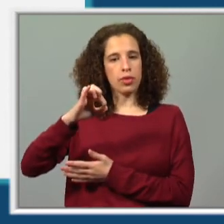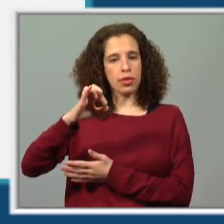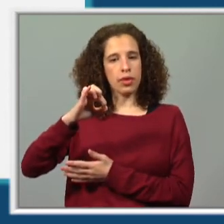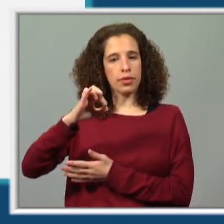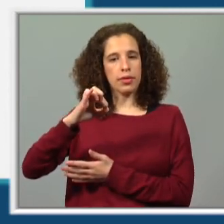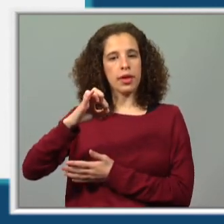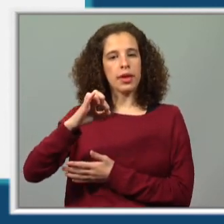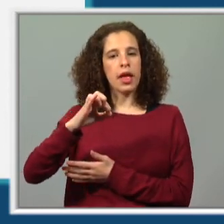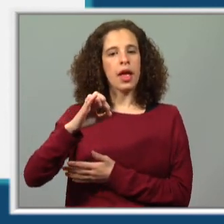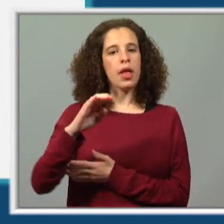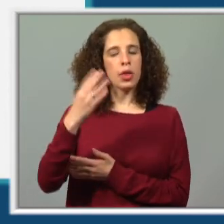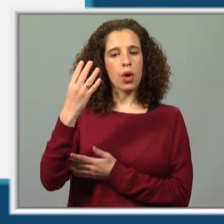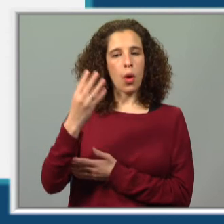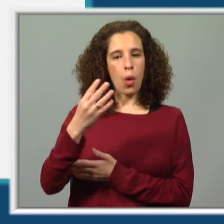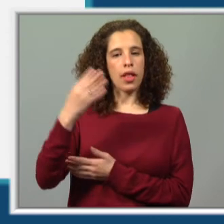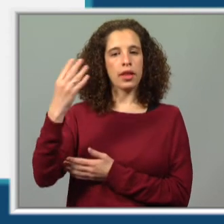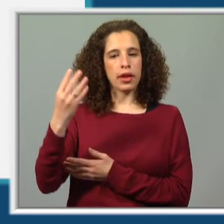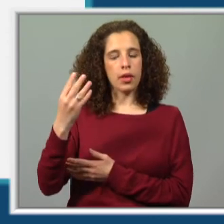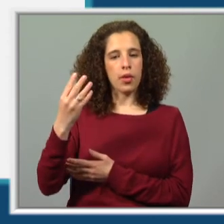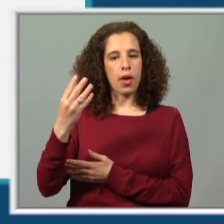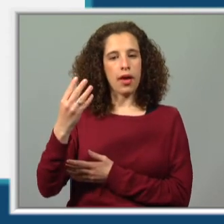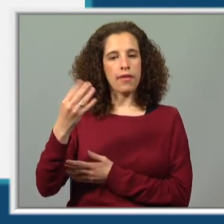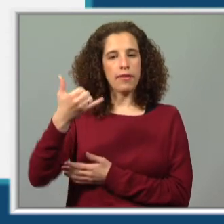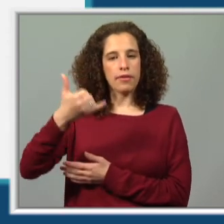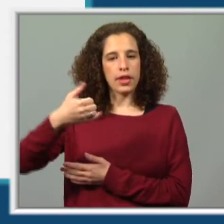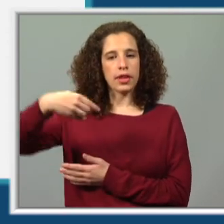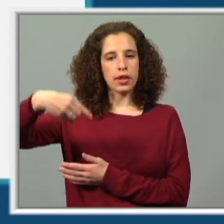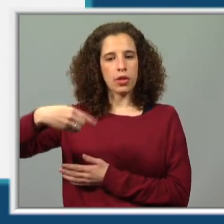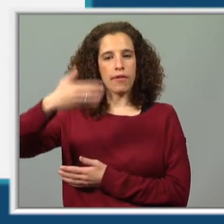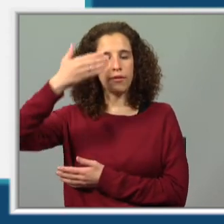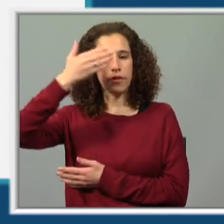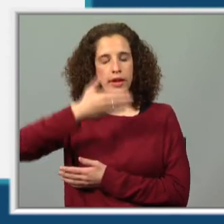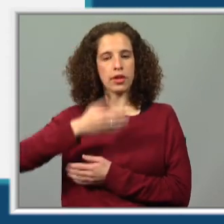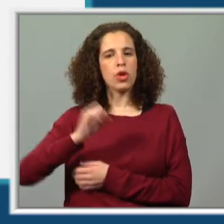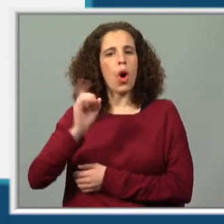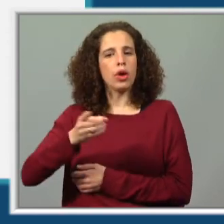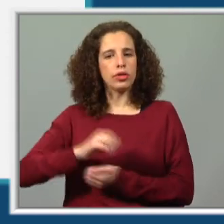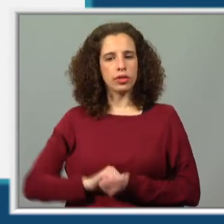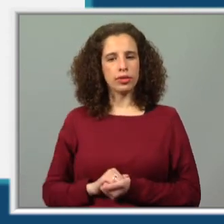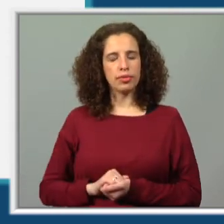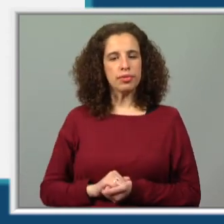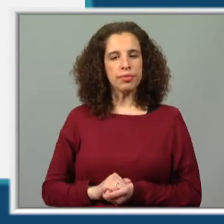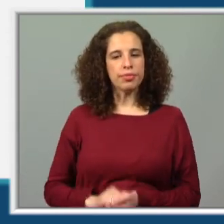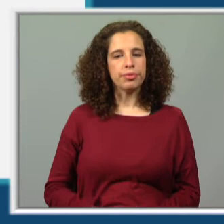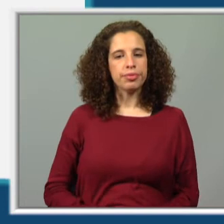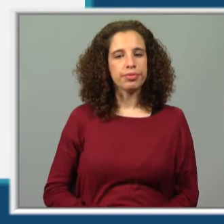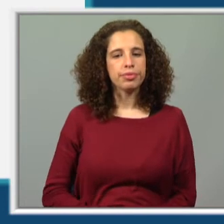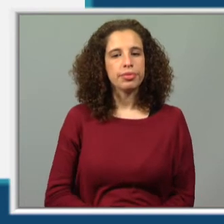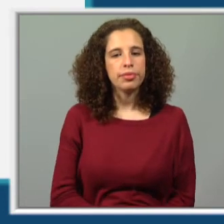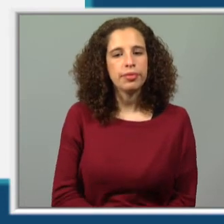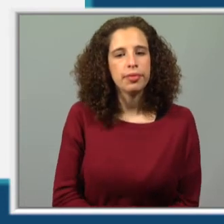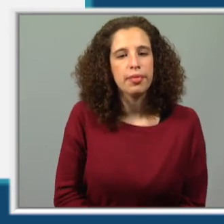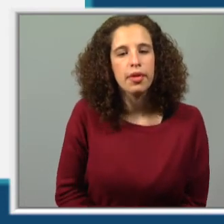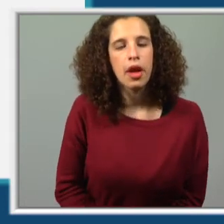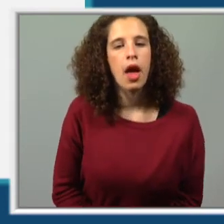de quatro em quatro anos tem vinte e nove dias? Qual é? Será agosto